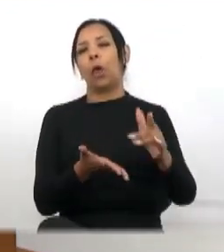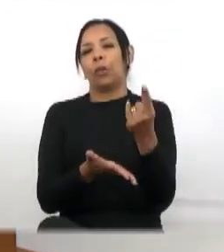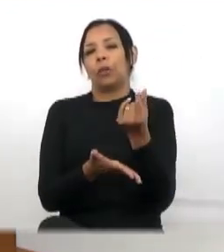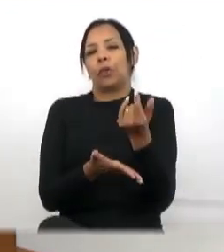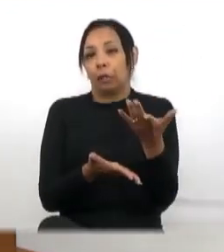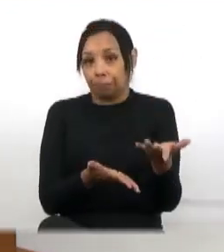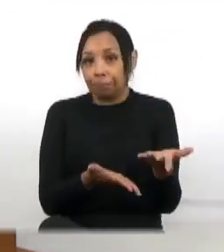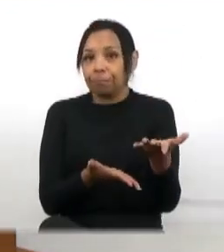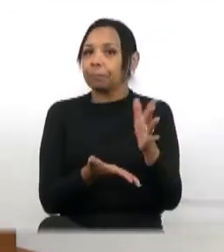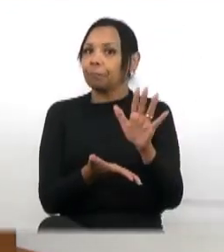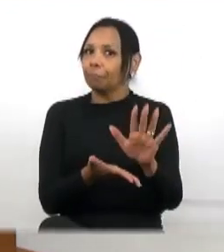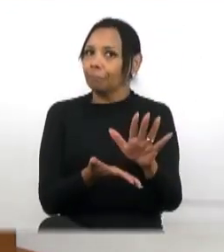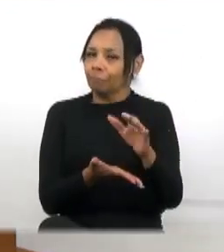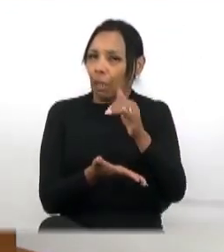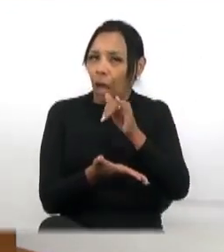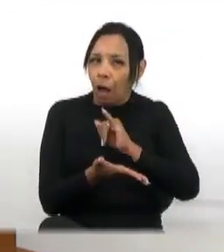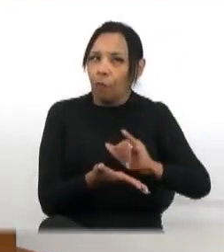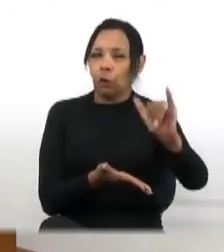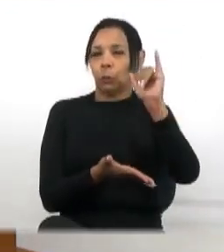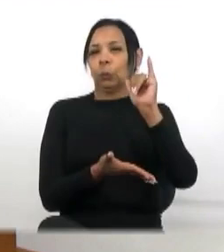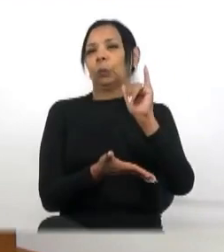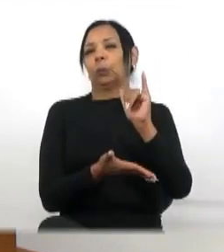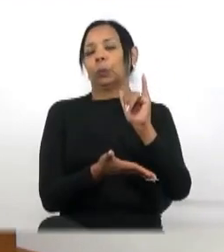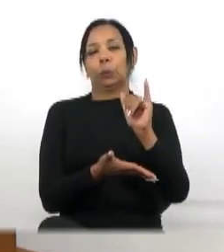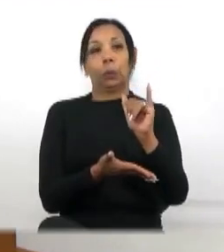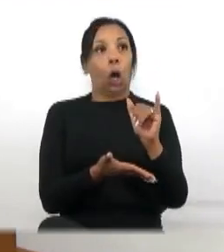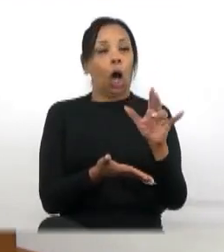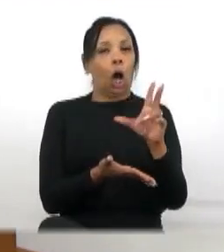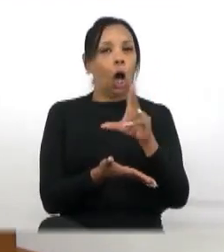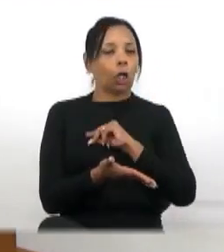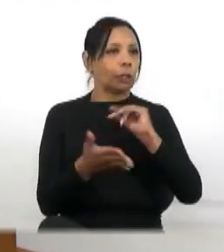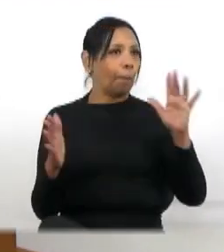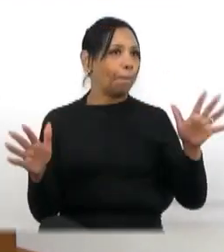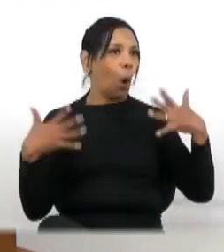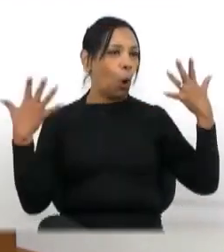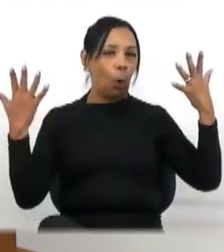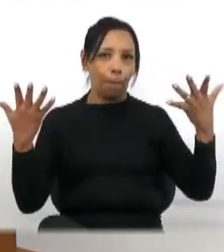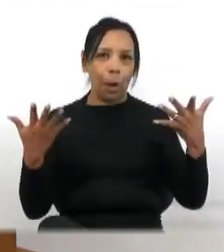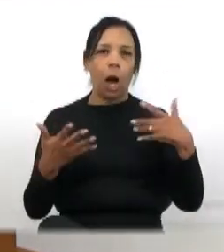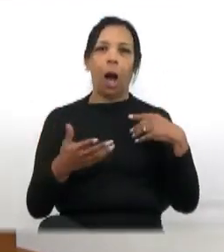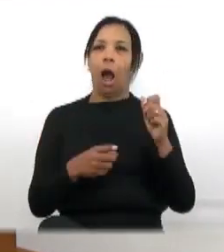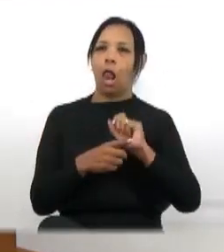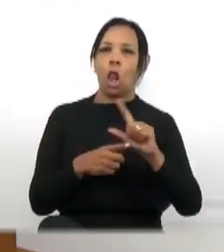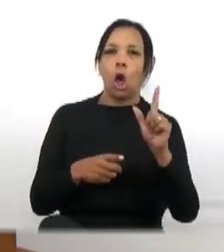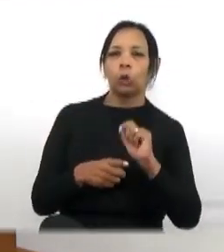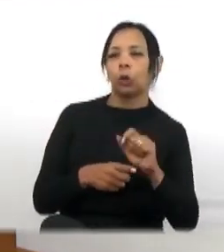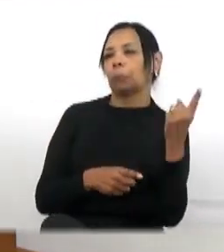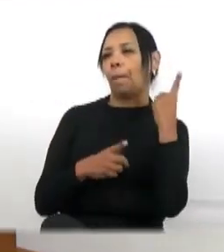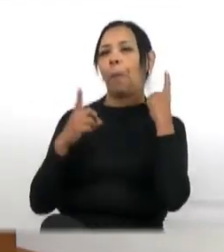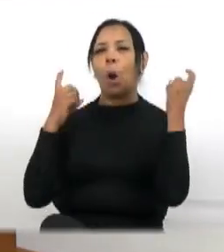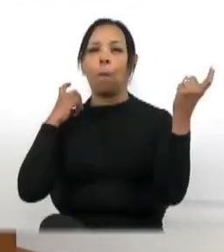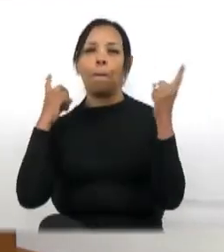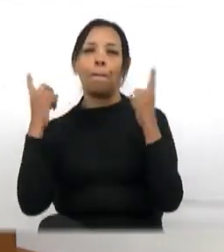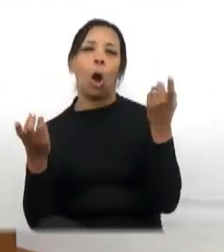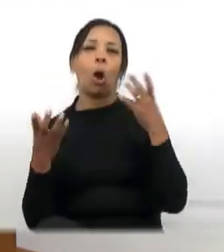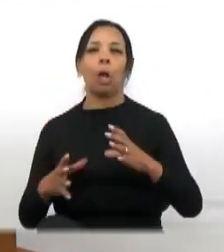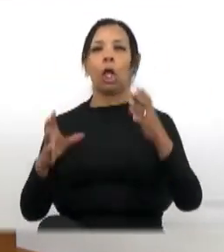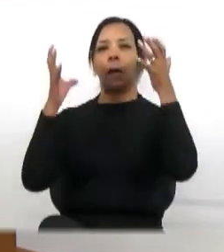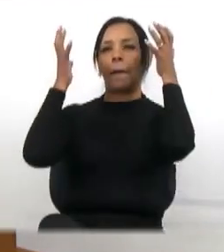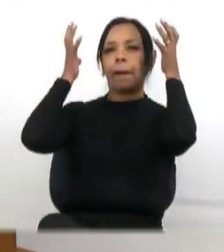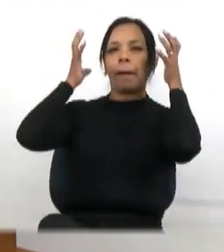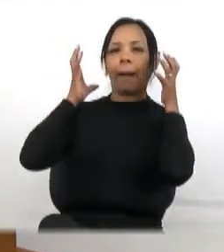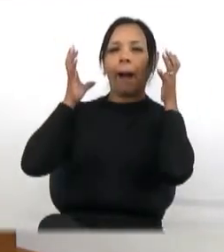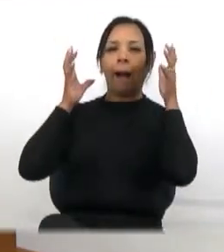hora de anunciar, é aquela festa, alugação, bota capacete, sobe em